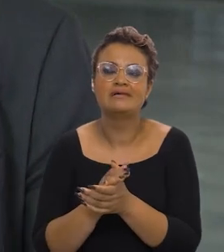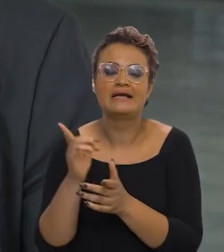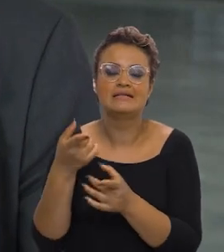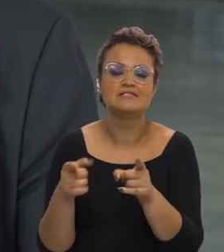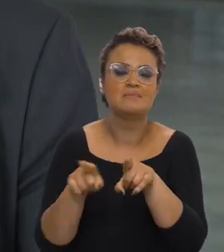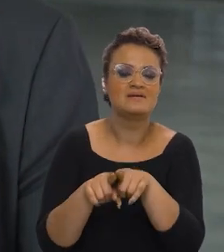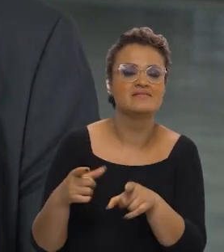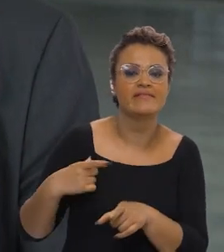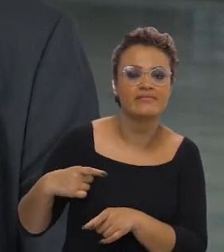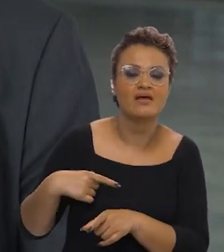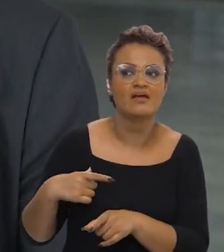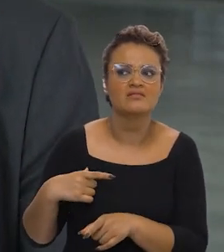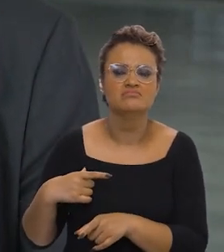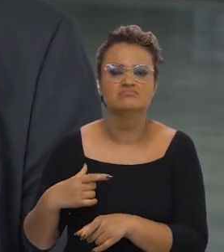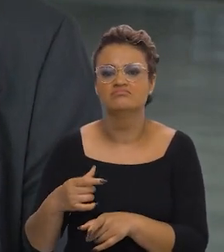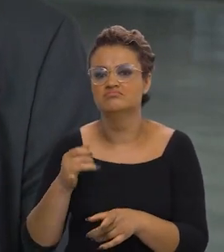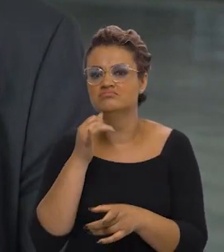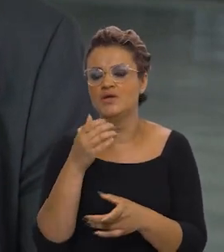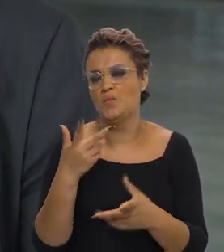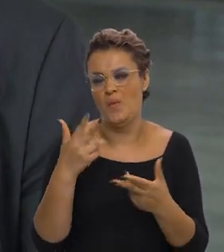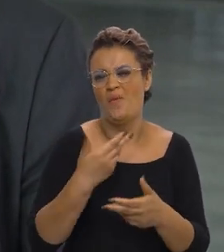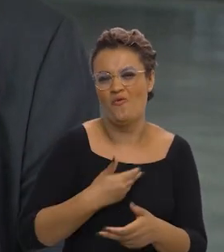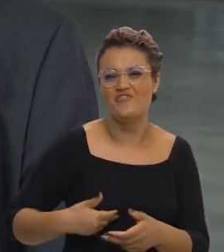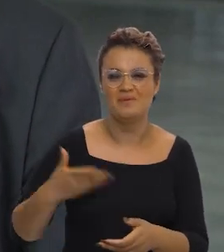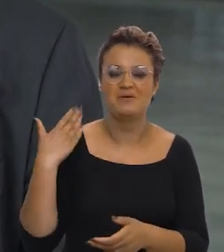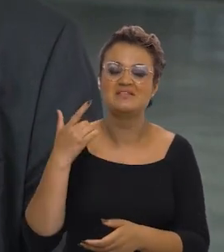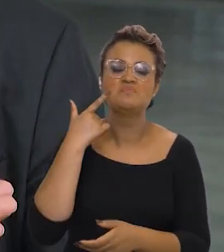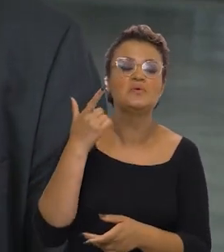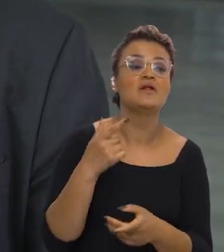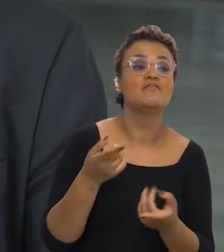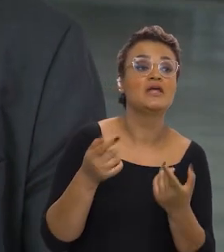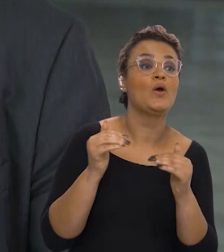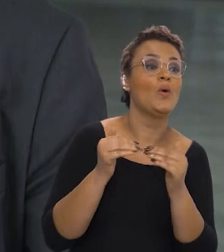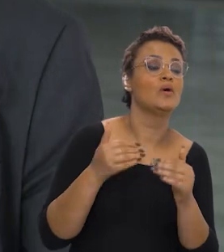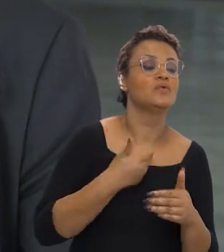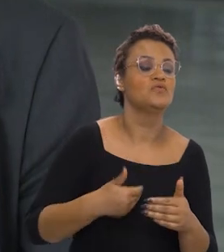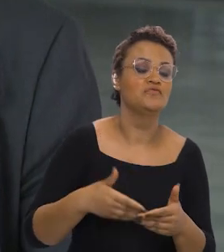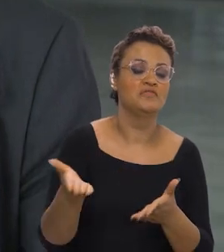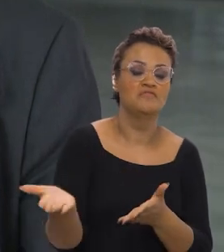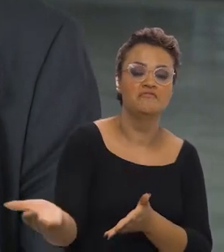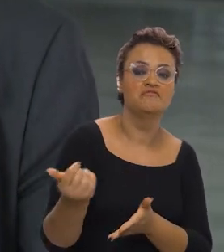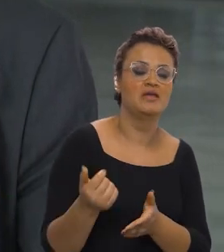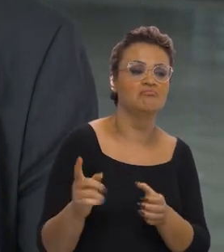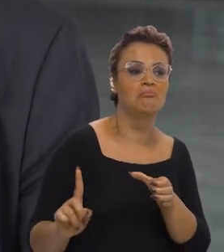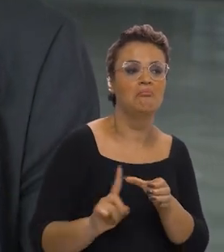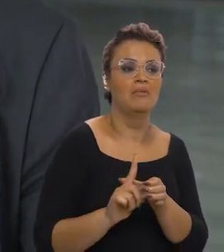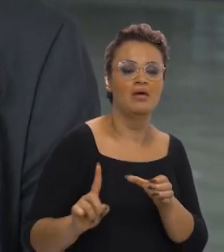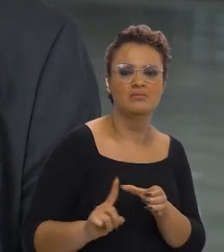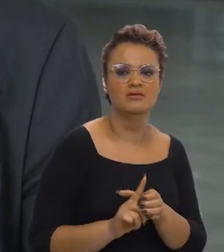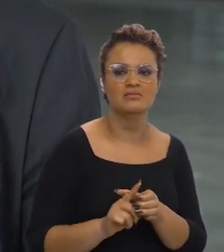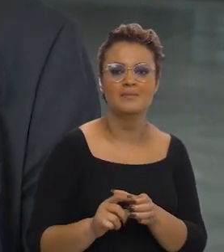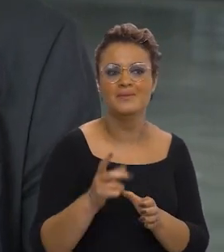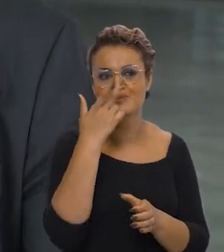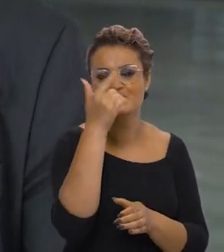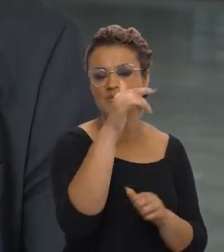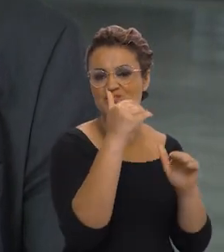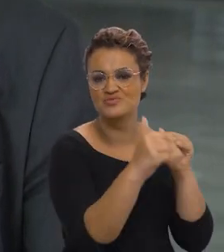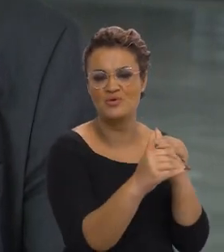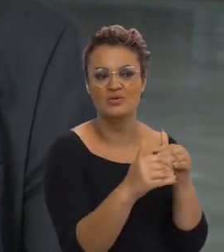aliados, como os outros governos faziam, e isolando ou